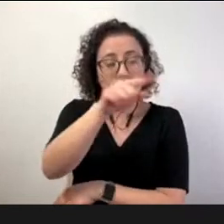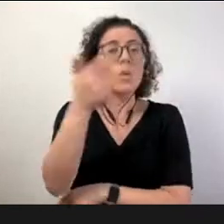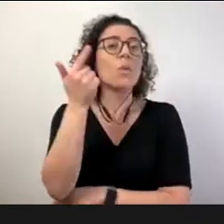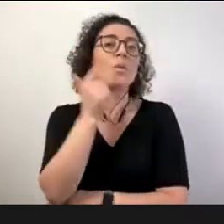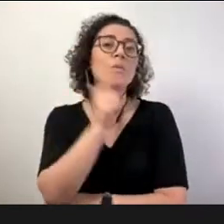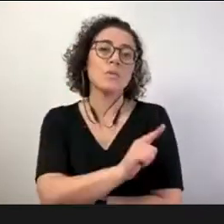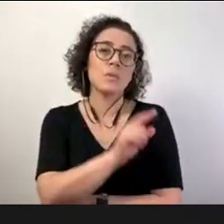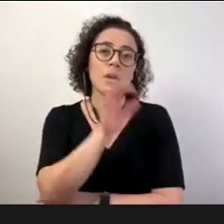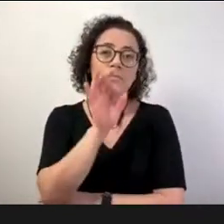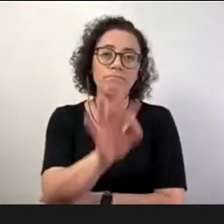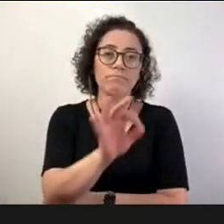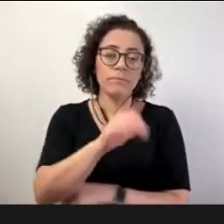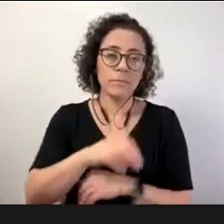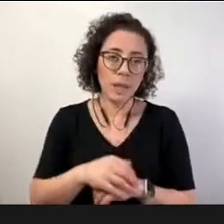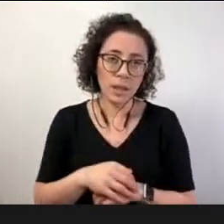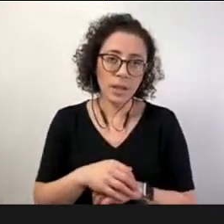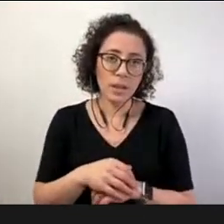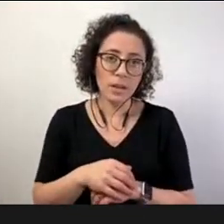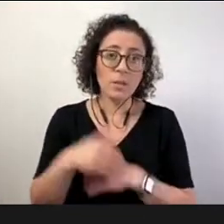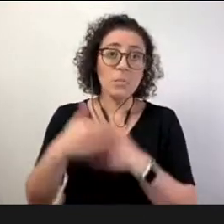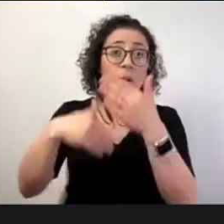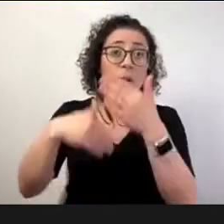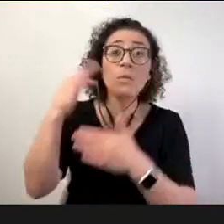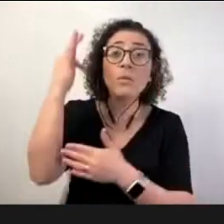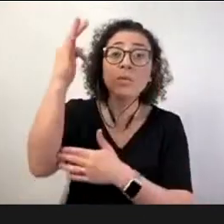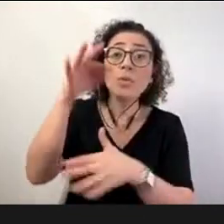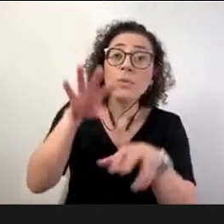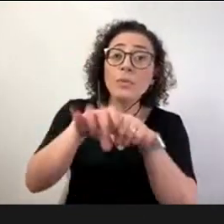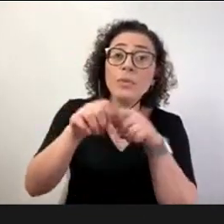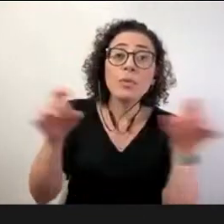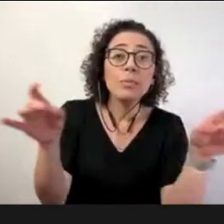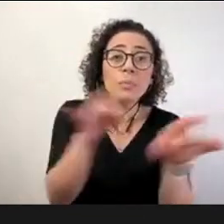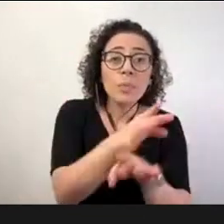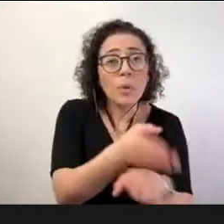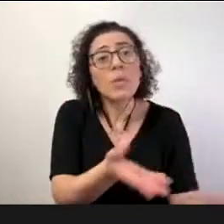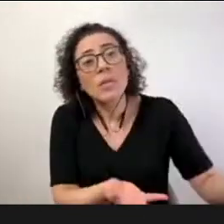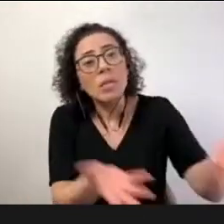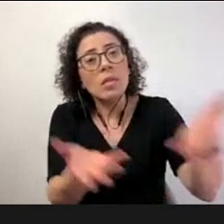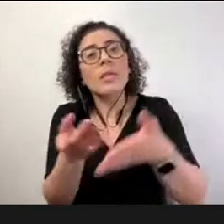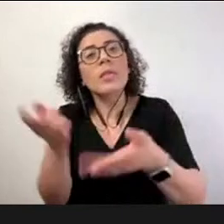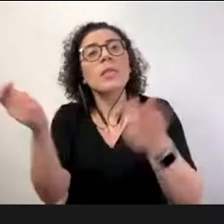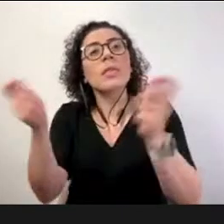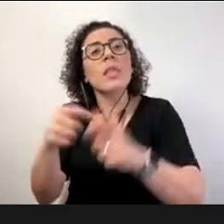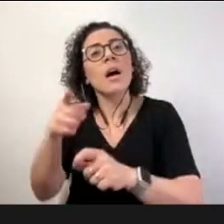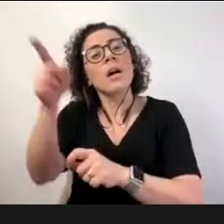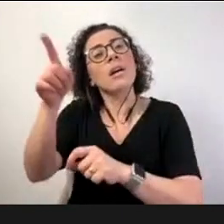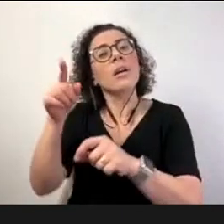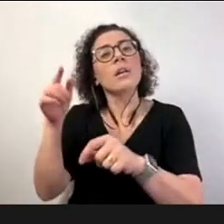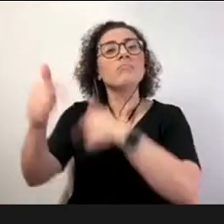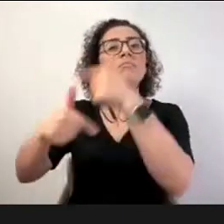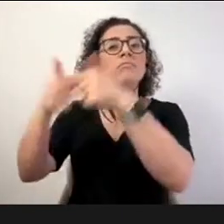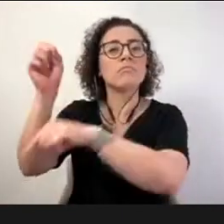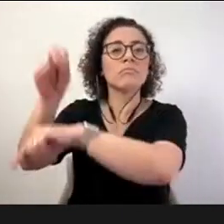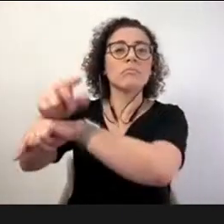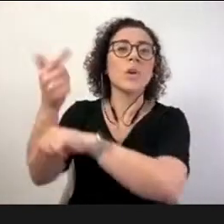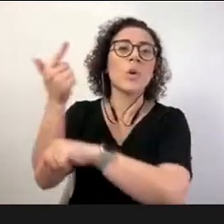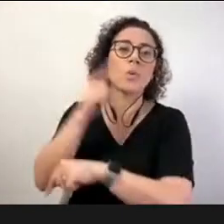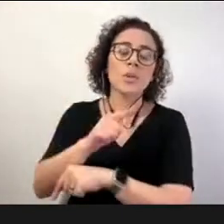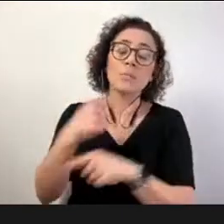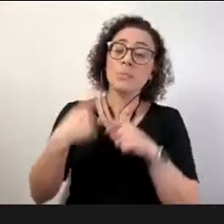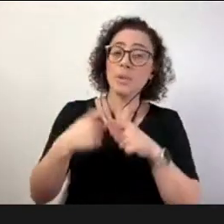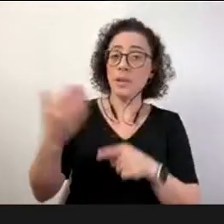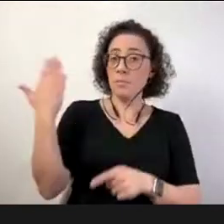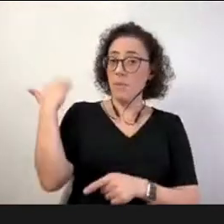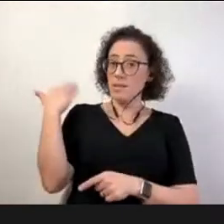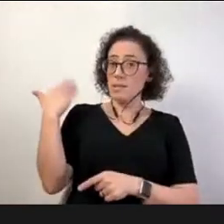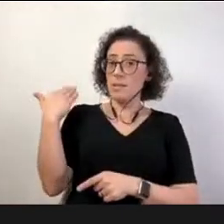vai ter mais um mundo onde os postos de trabalho estão tão pré-definidos como estavam antes né que tem a lá descrição toda certinha né com